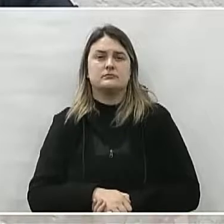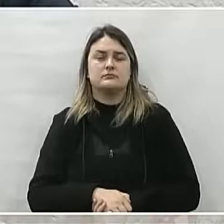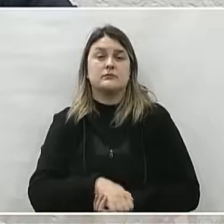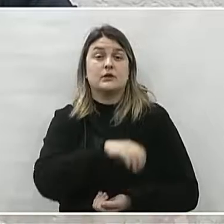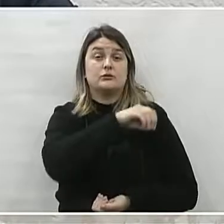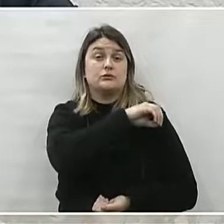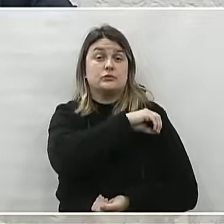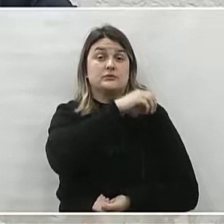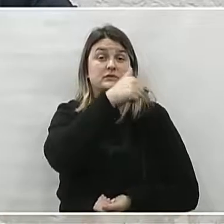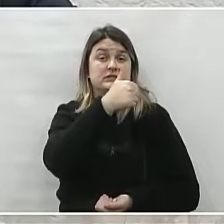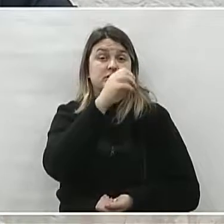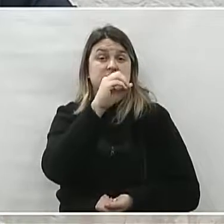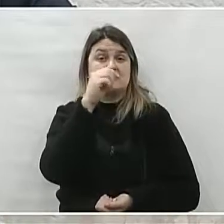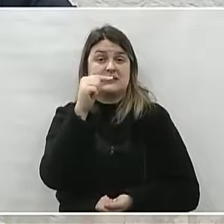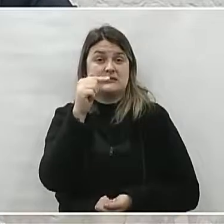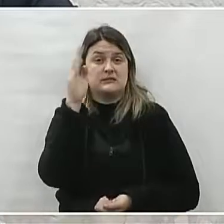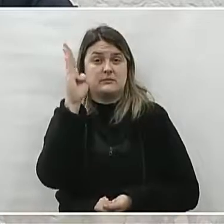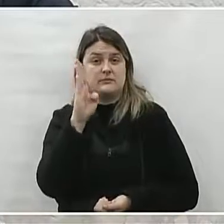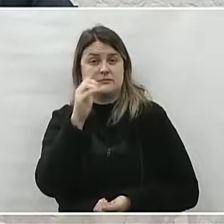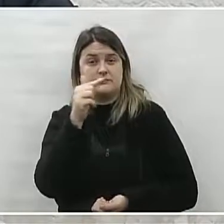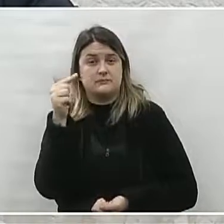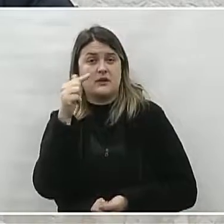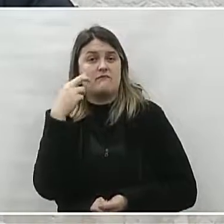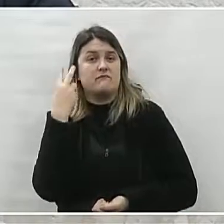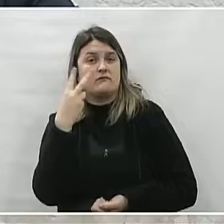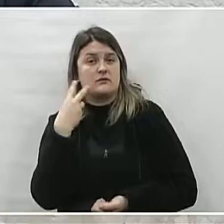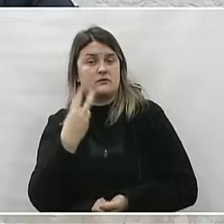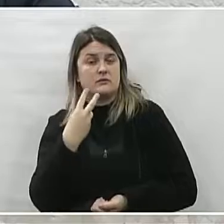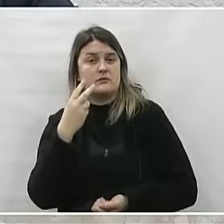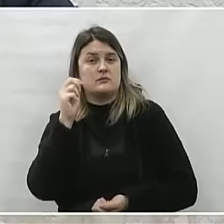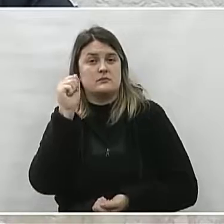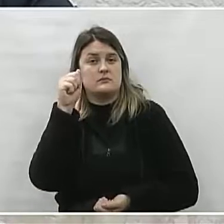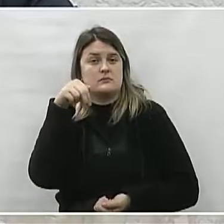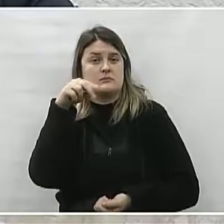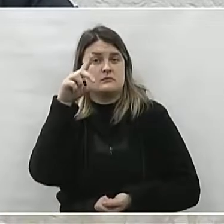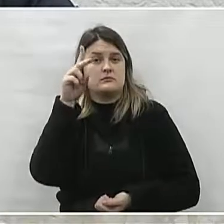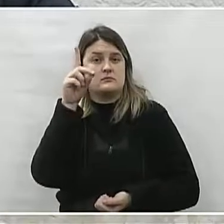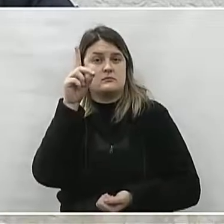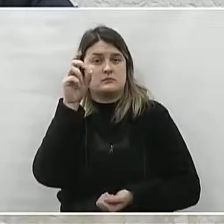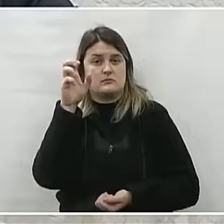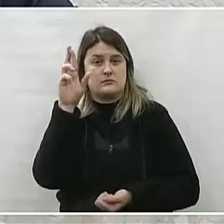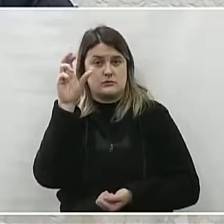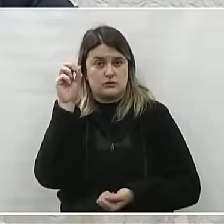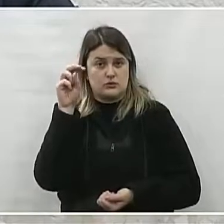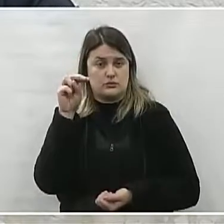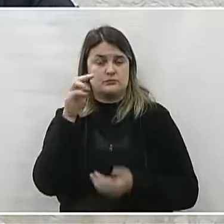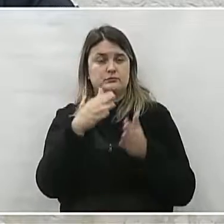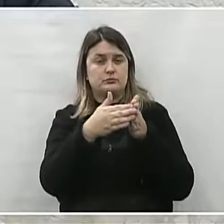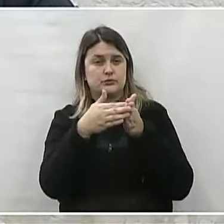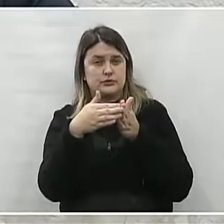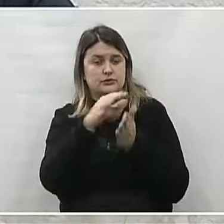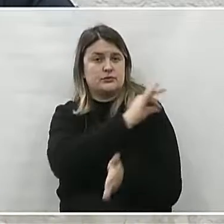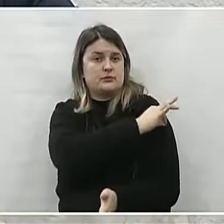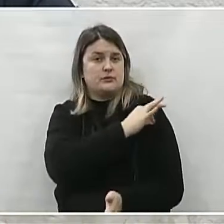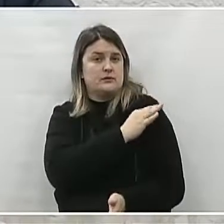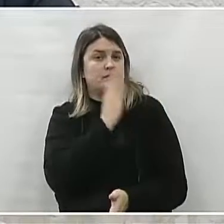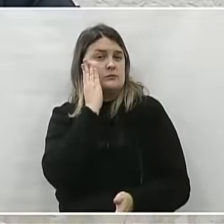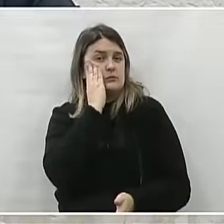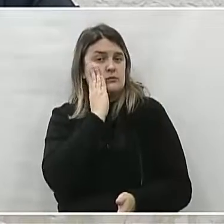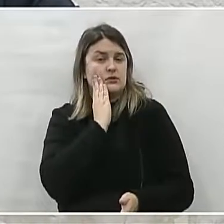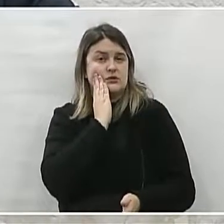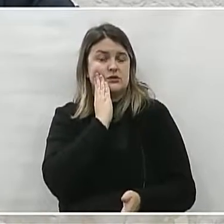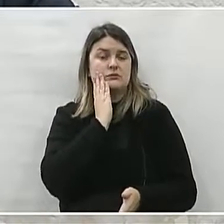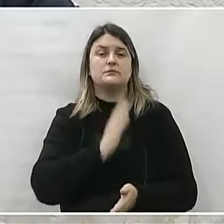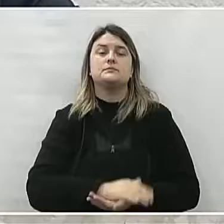Número 107 de 2022, do vereador Anderson Cripa, Luiz Cardoso. Ao chefe do Poder